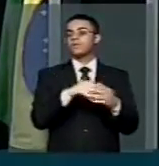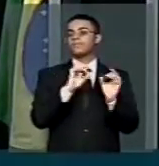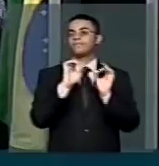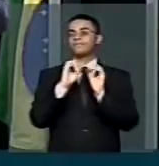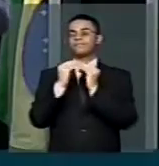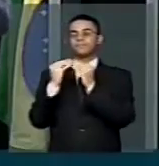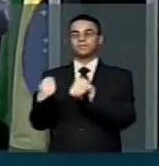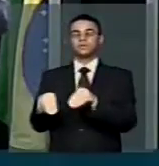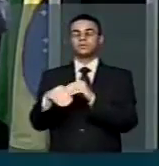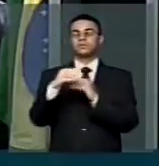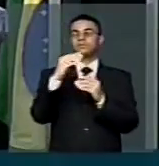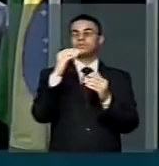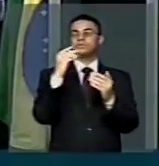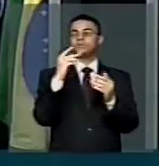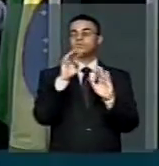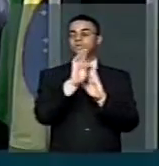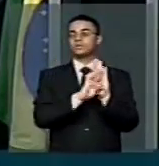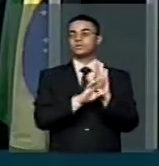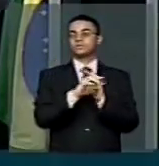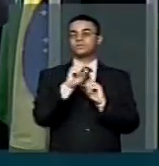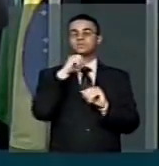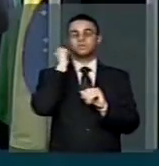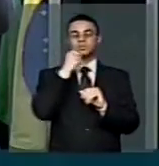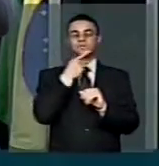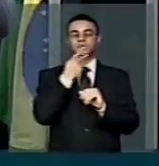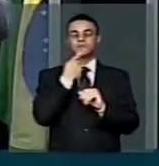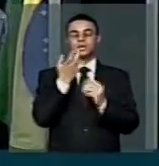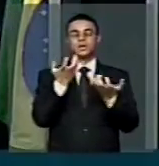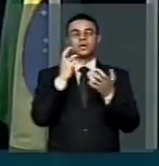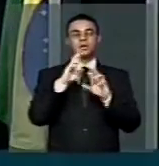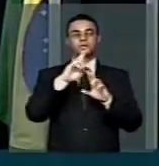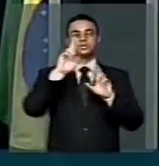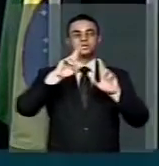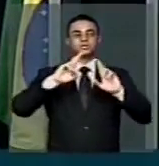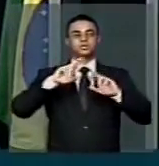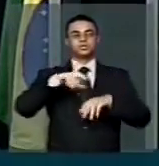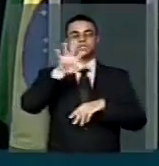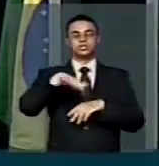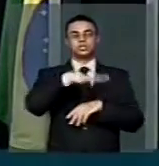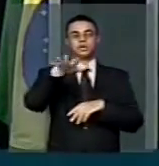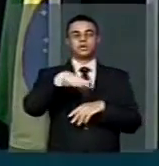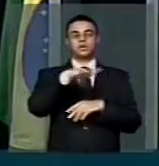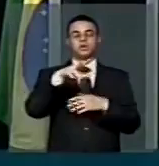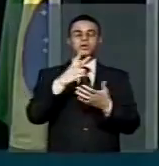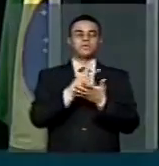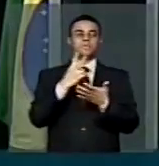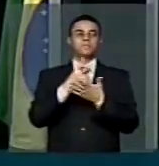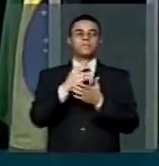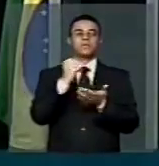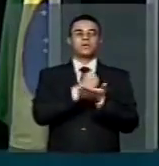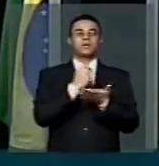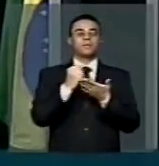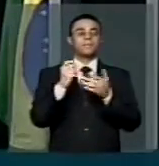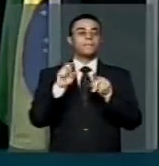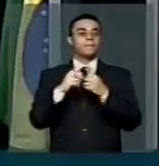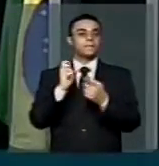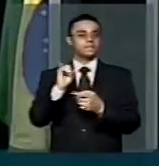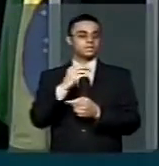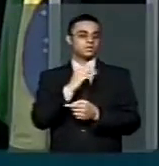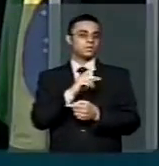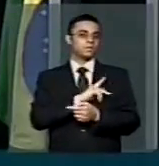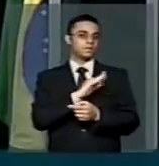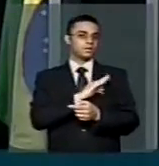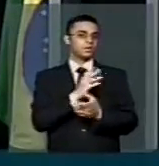voltando com aquele sentimento de generalizar a contratação. Se o próprio Partido dos Trabalhadores e o governo quiser